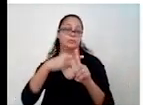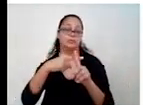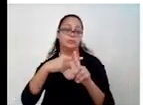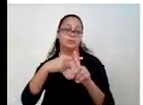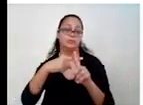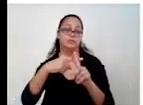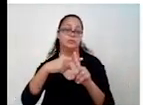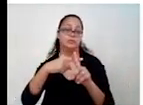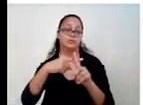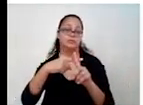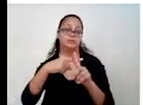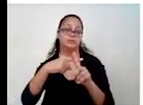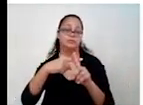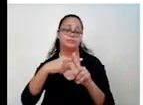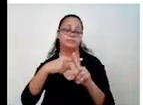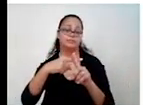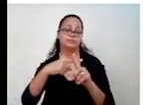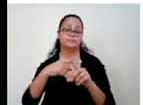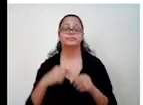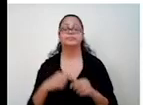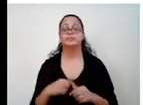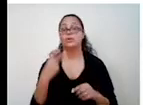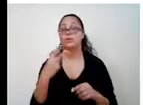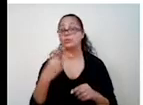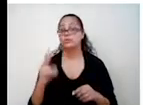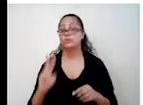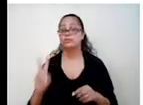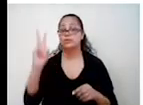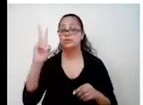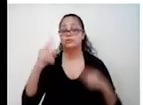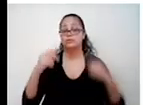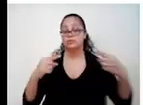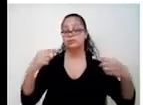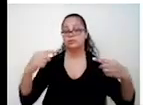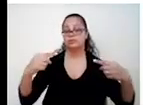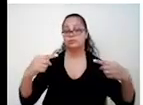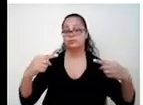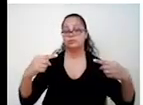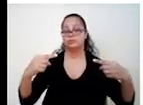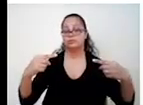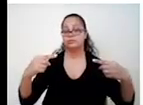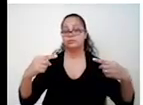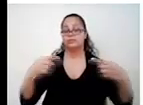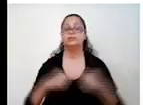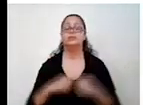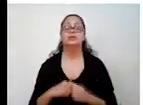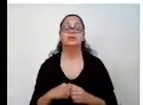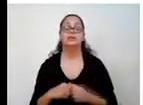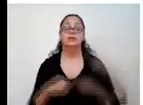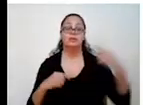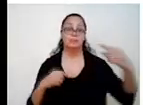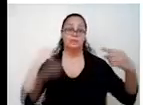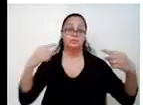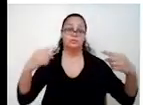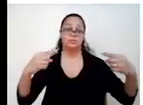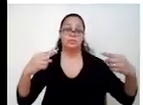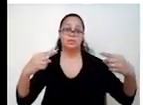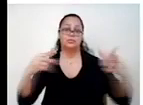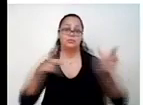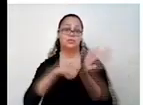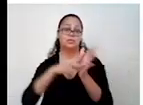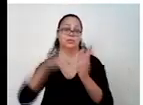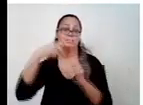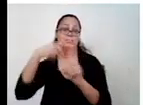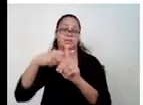Os dois números têm que ser negativos. Então, ó. Menos 2 vezes menos 9. Menos com menos dá mais.